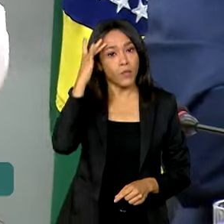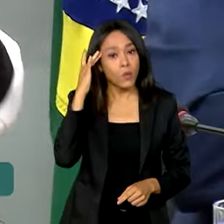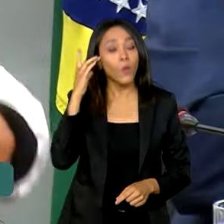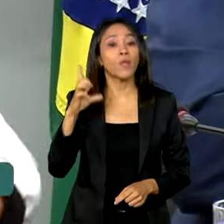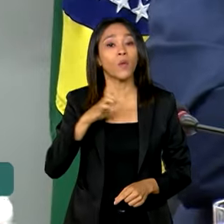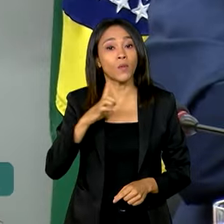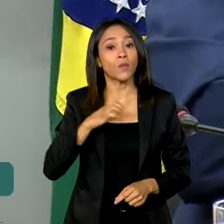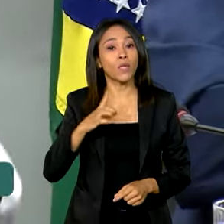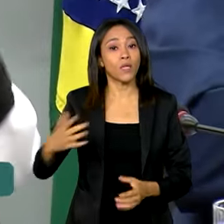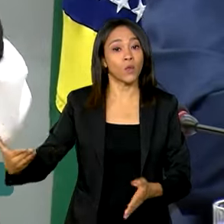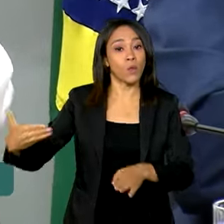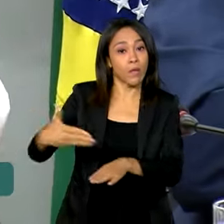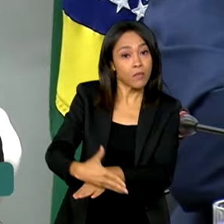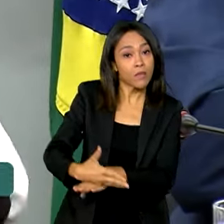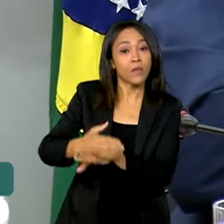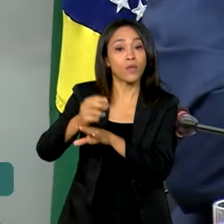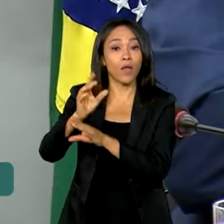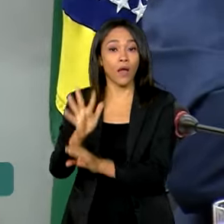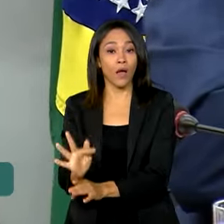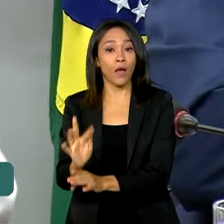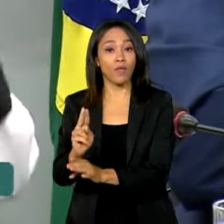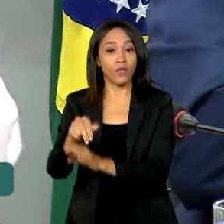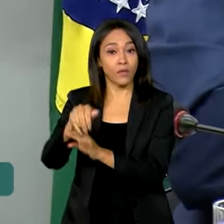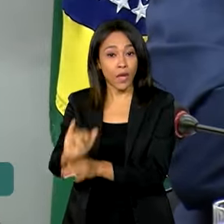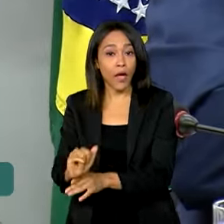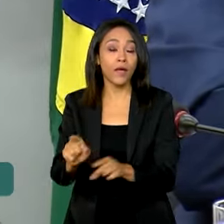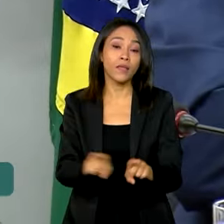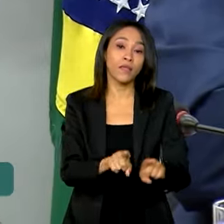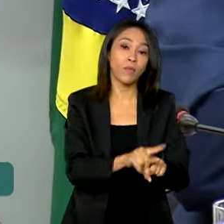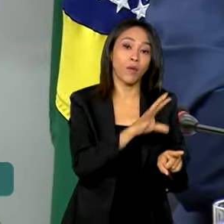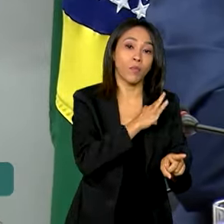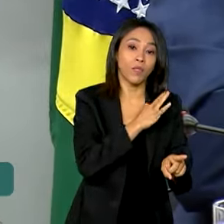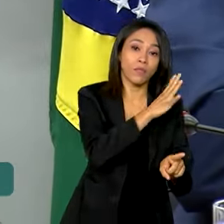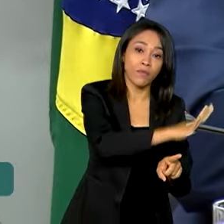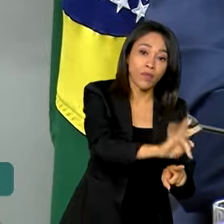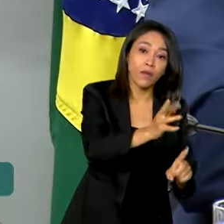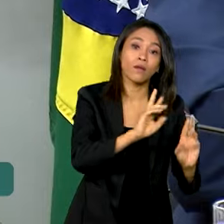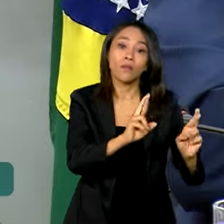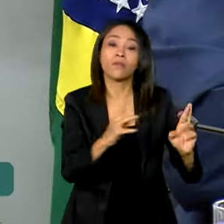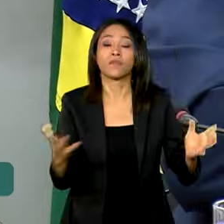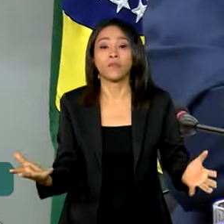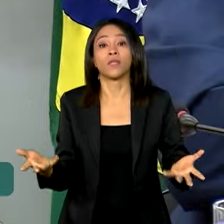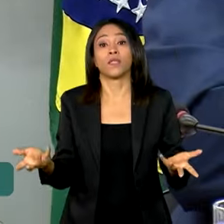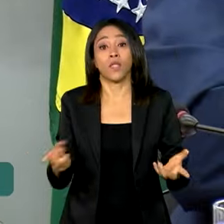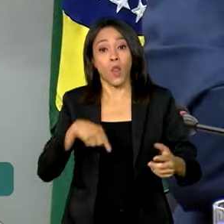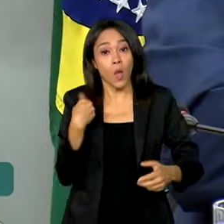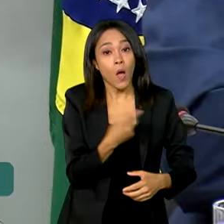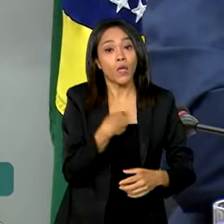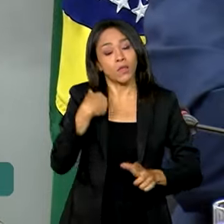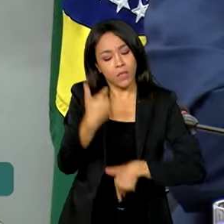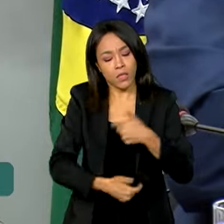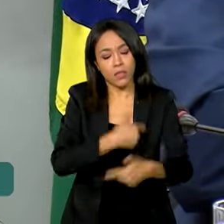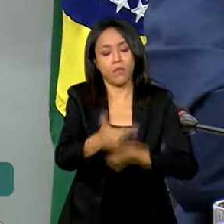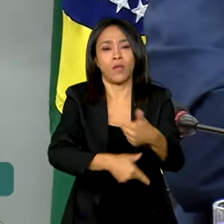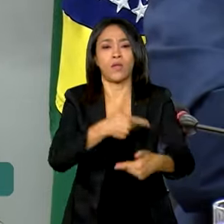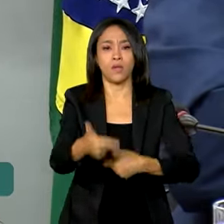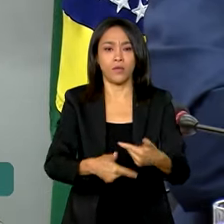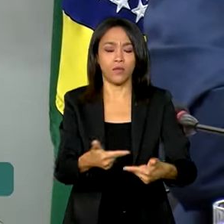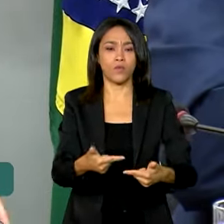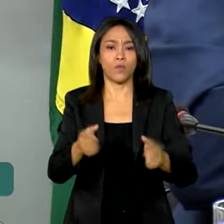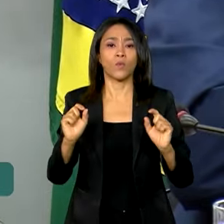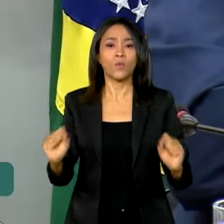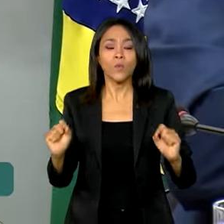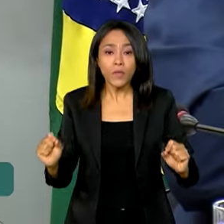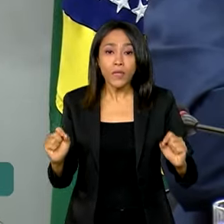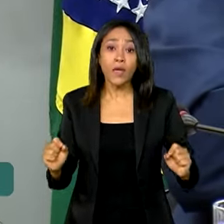envolve a FUNAI e também a PRF e a Polícia Federal. Estamos trabalhando na frente do